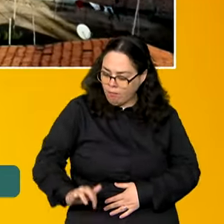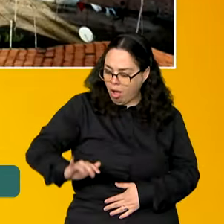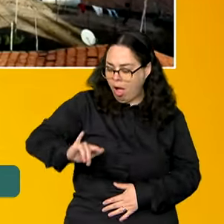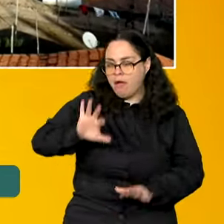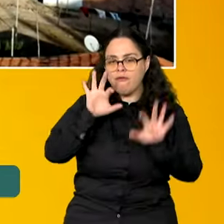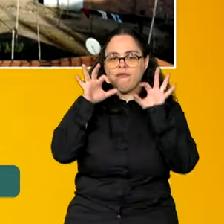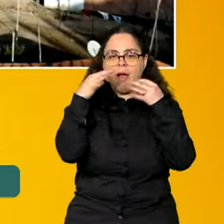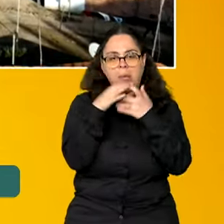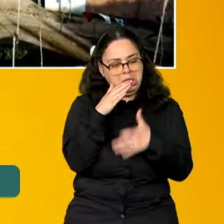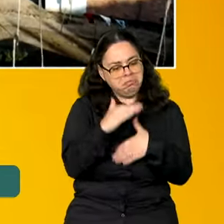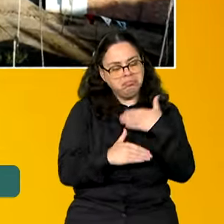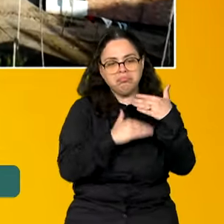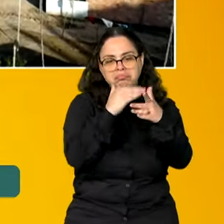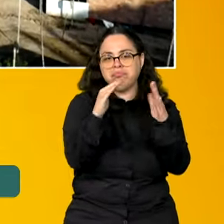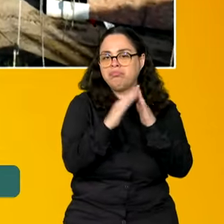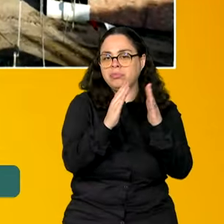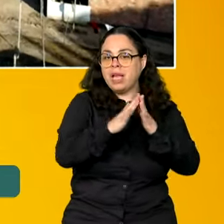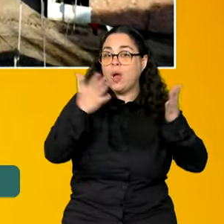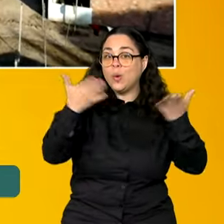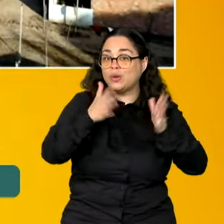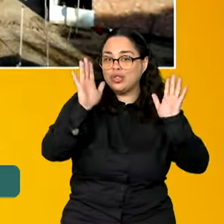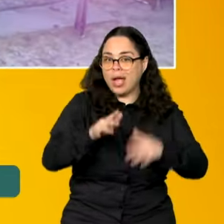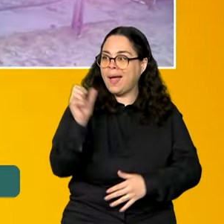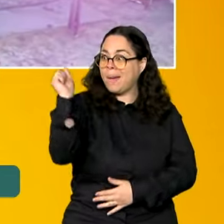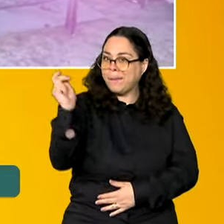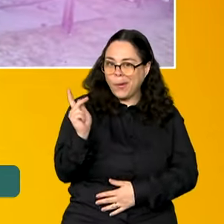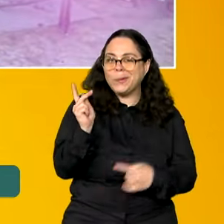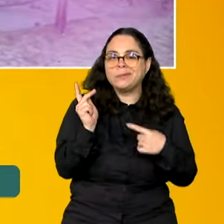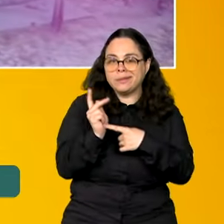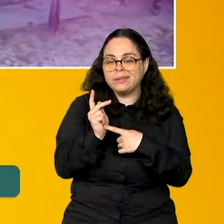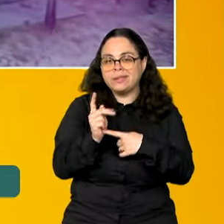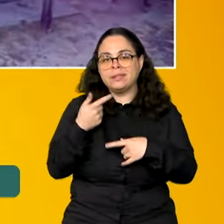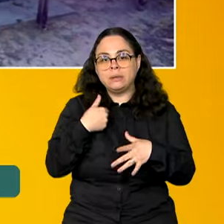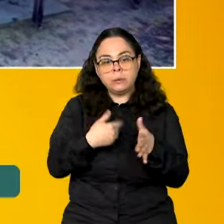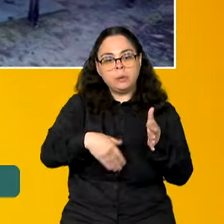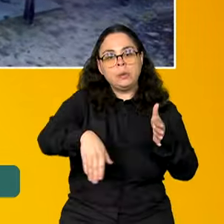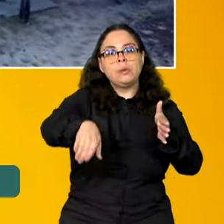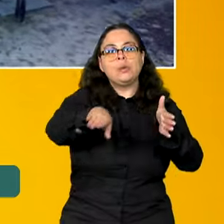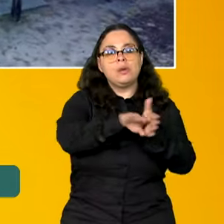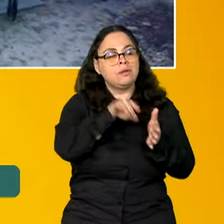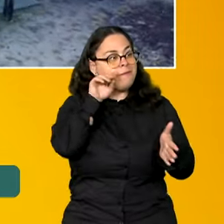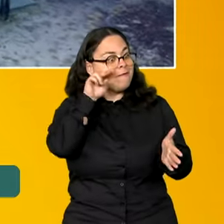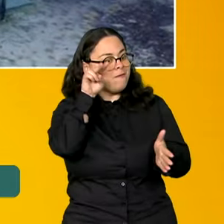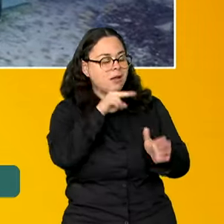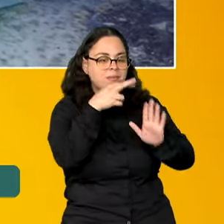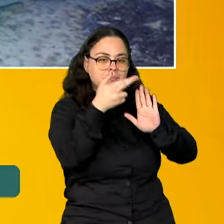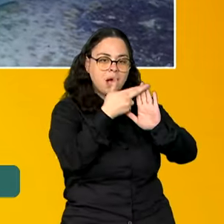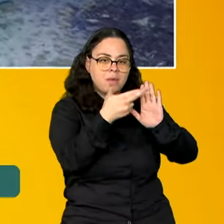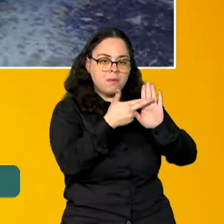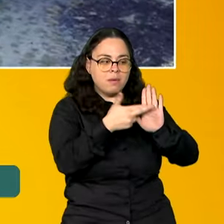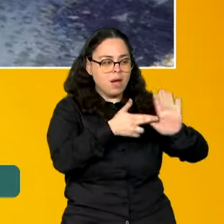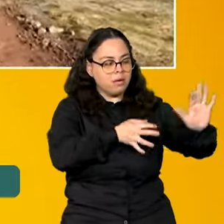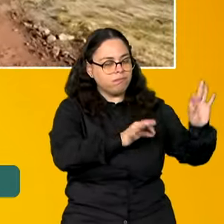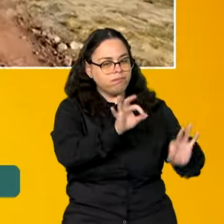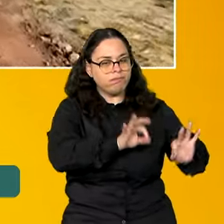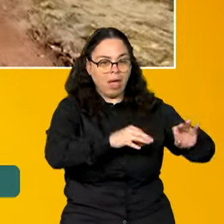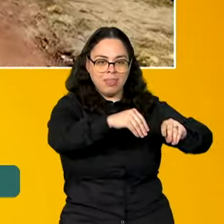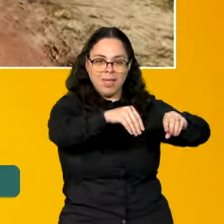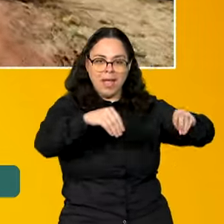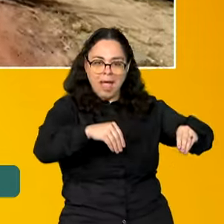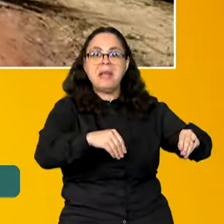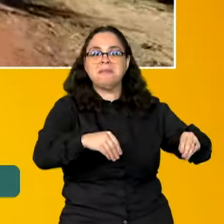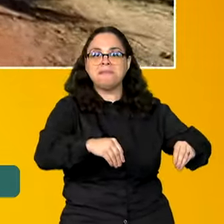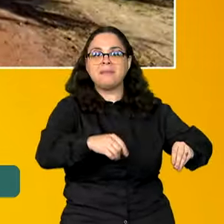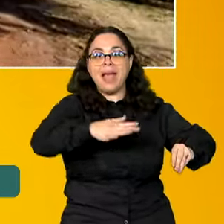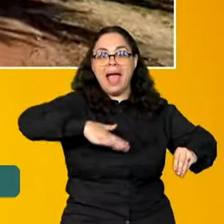constituíram família e hoje, já aposentadas, vem chegar essa regularização das terras. O